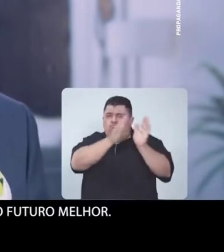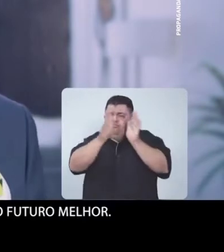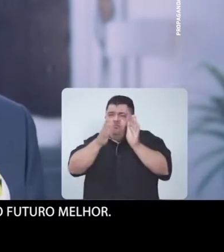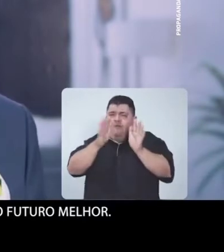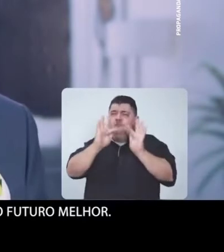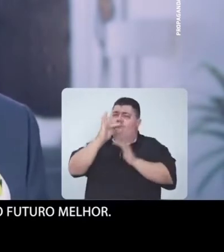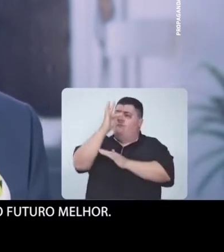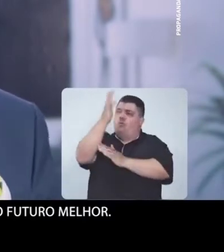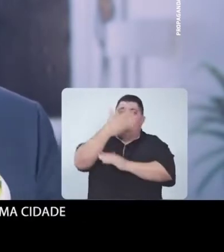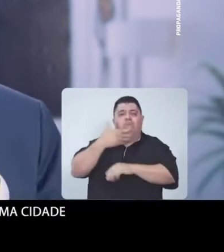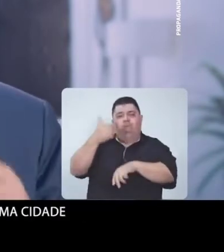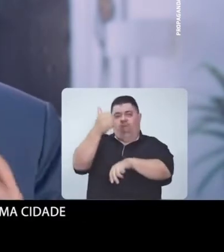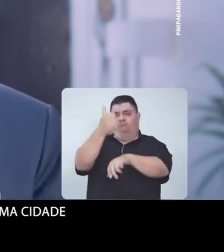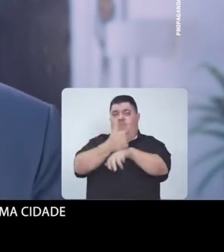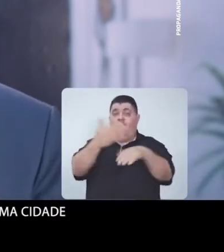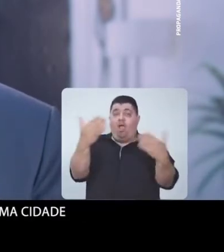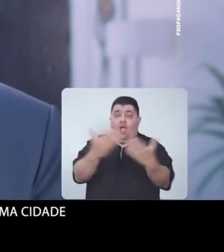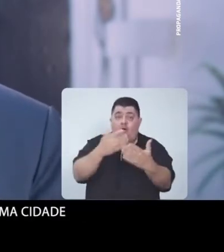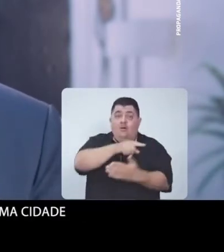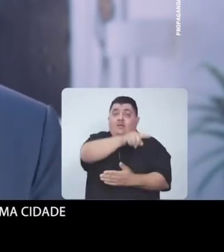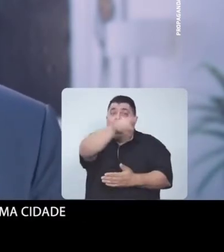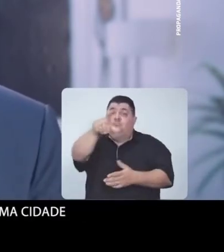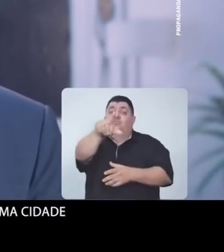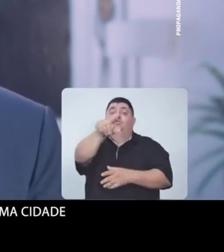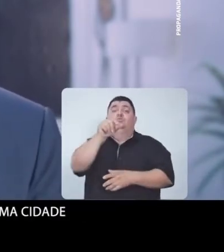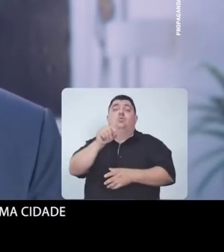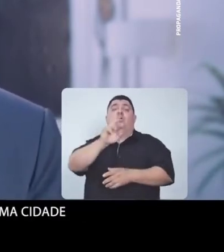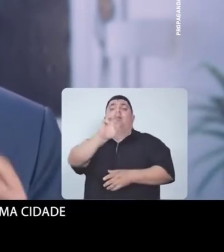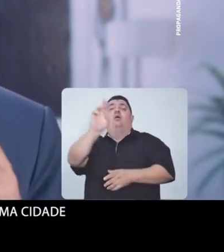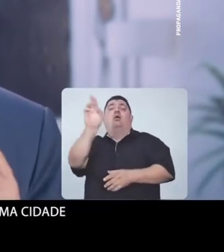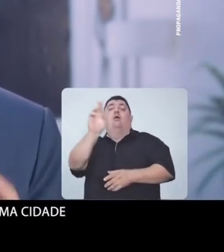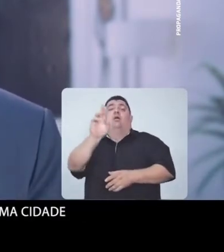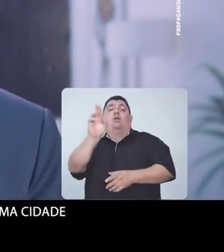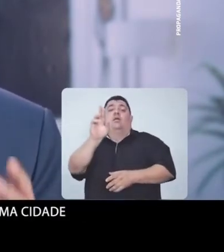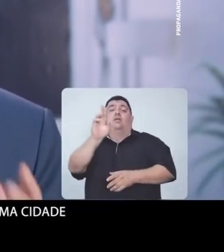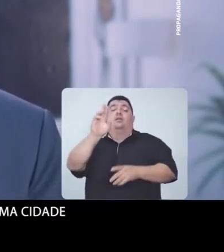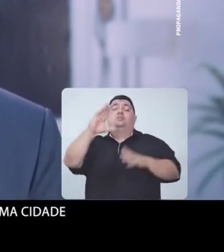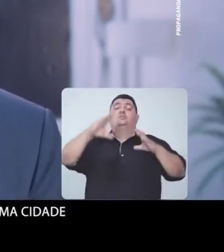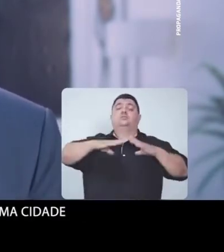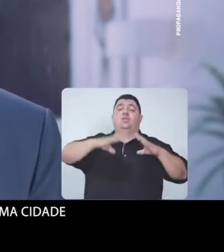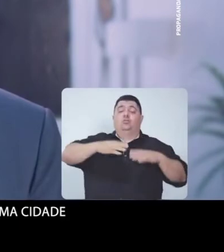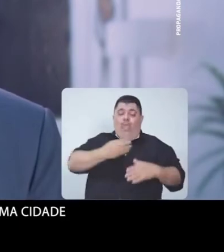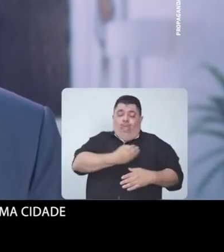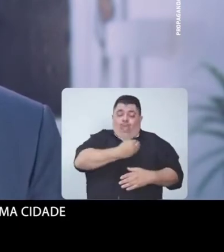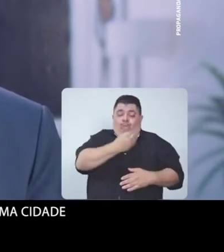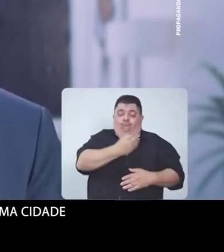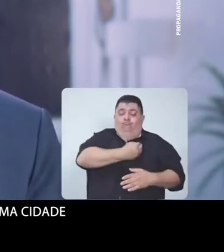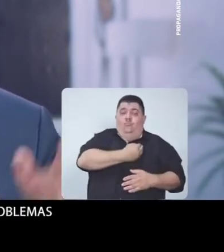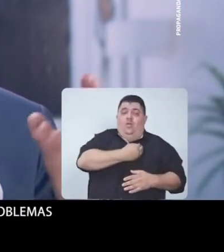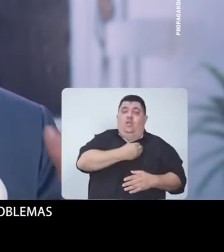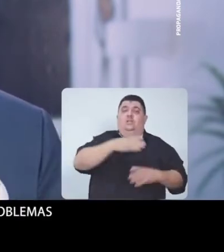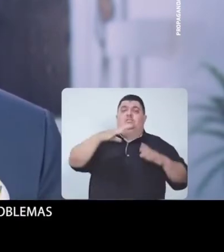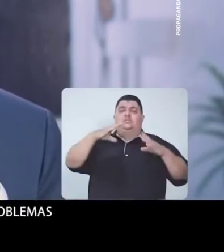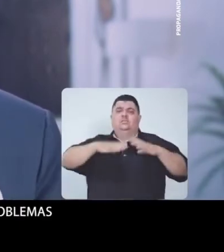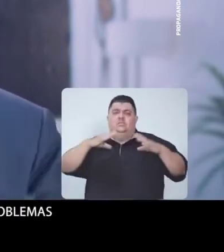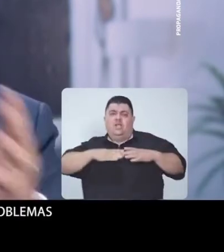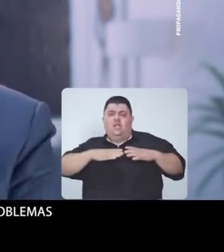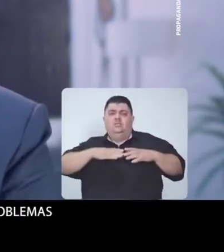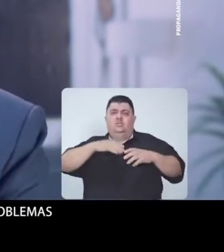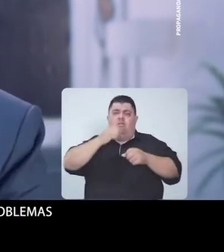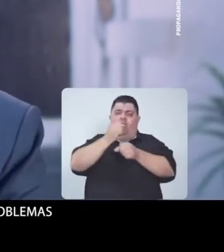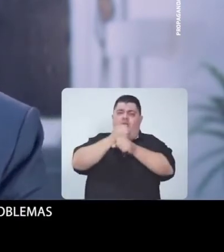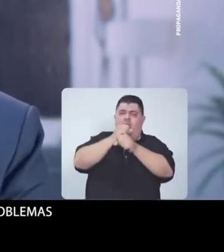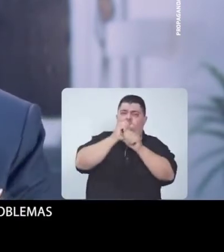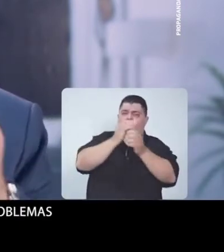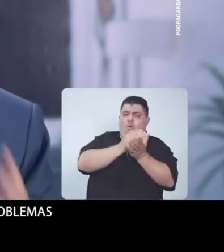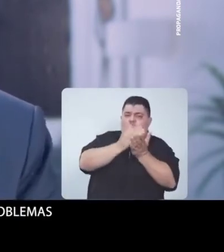rumo ao futuro melhor. Agora, cabe você escolher em qual cidade viver. Numa cidade que entra ano